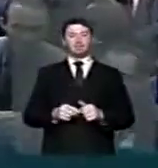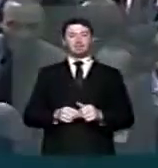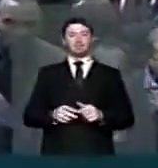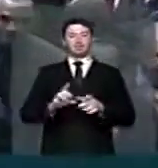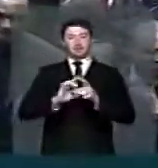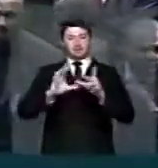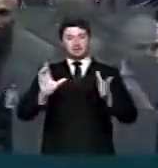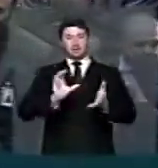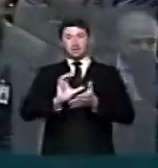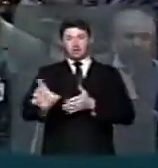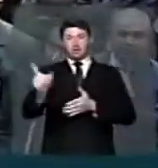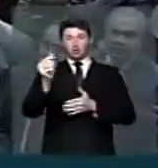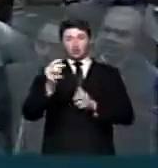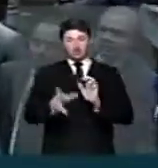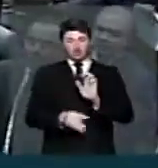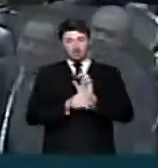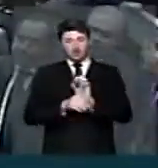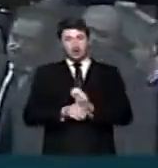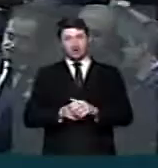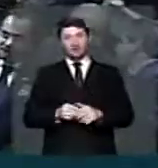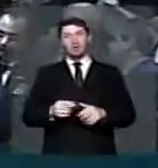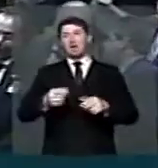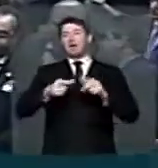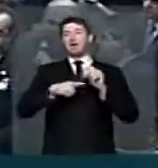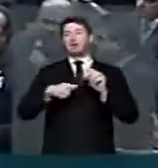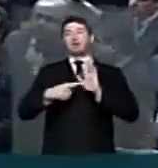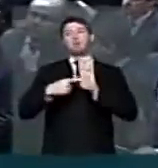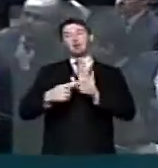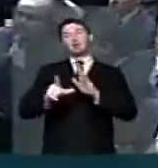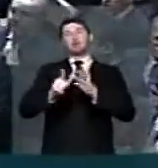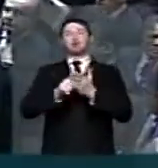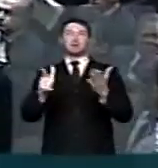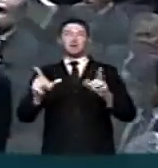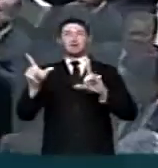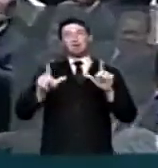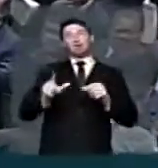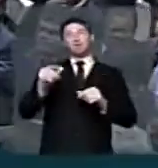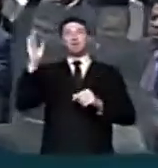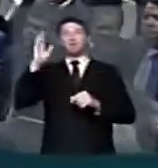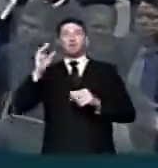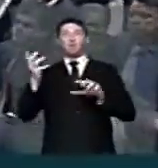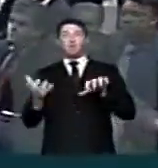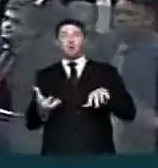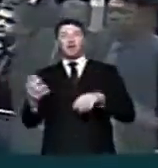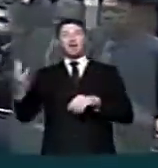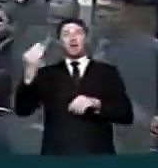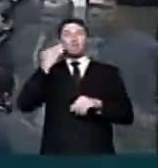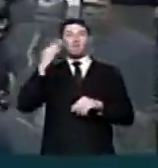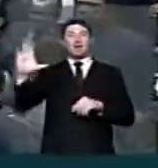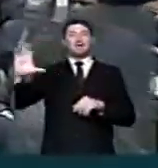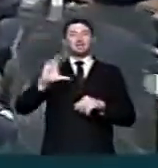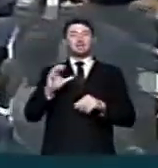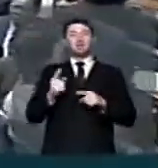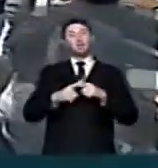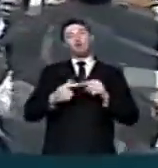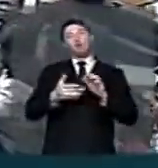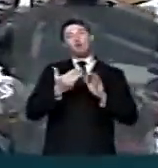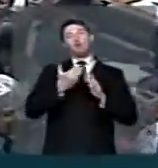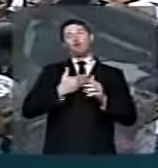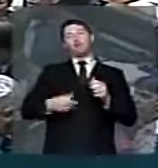liberado um recurso para a emenda, a manchete do jornal é o parlamento recebeu um bilhão para votar a proposta do governo,